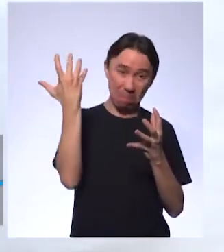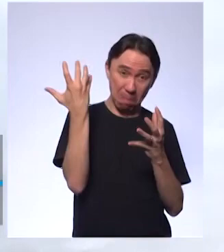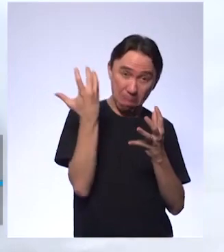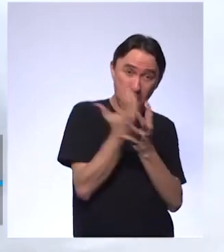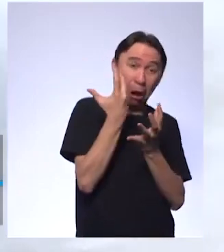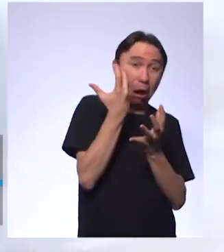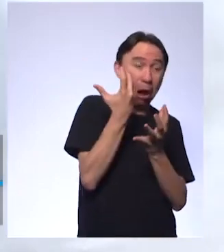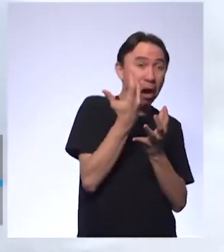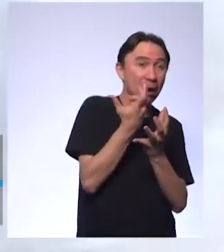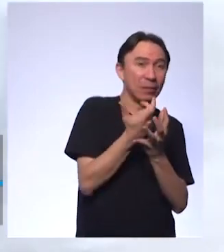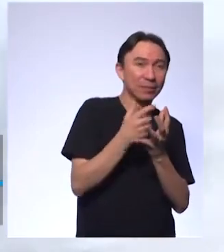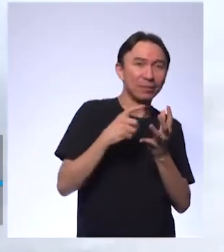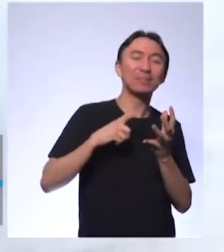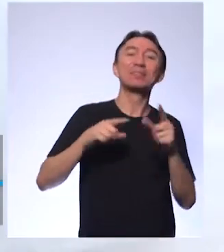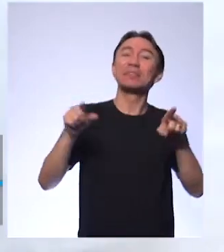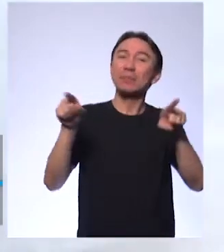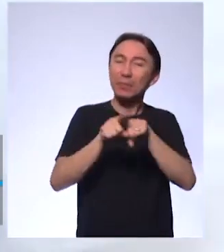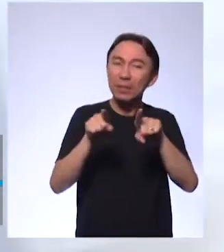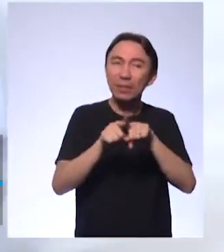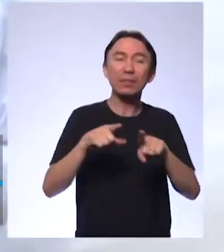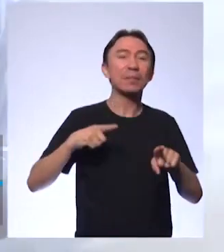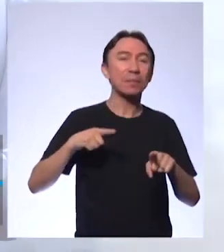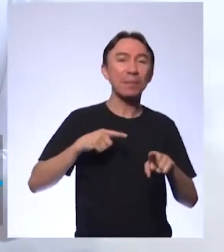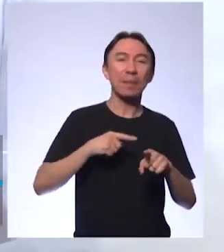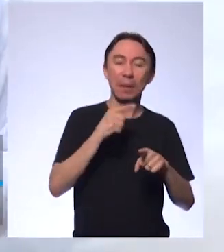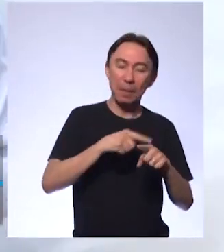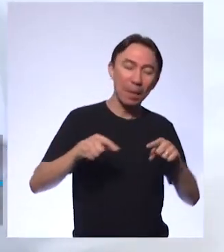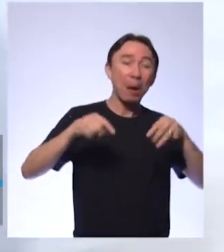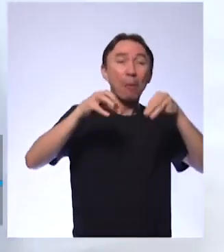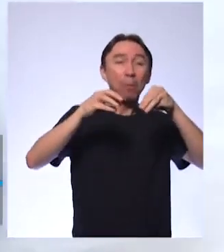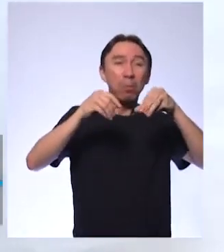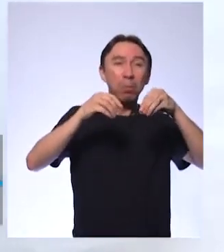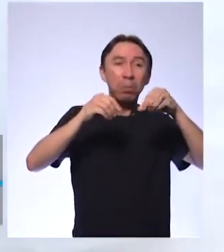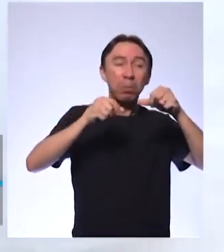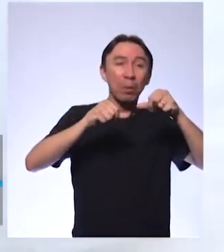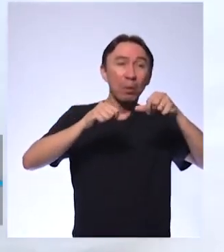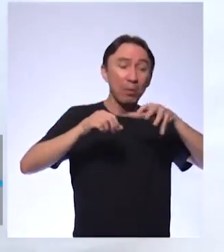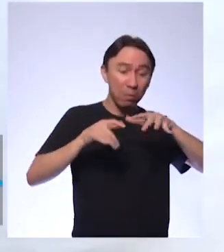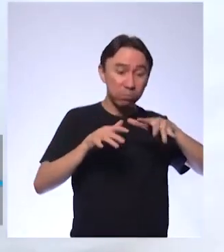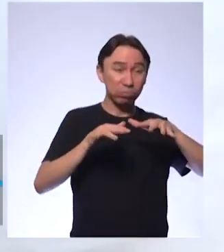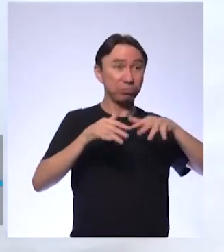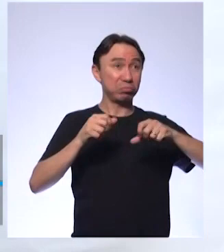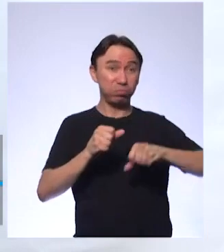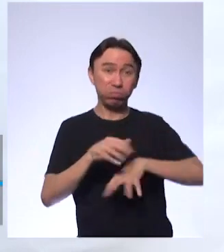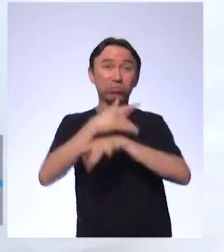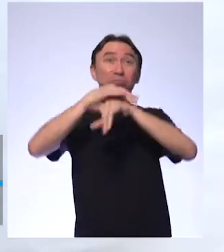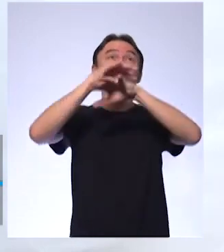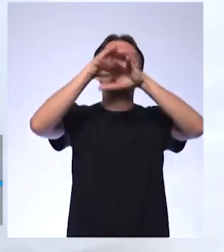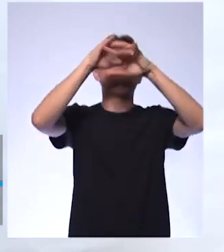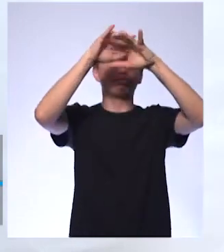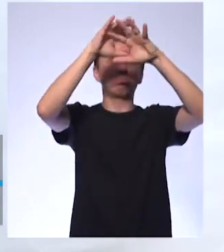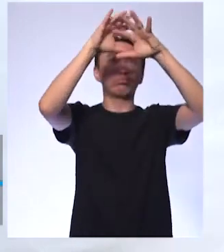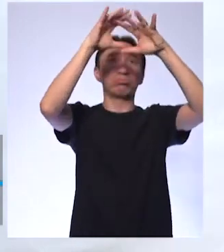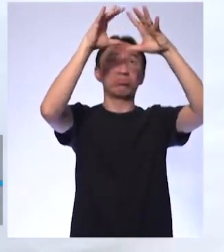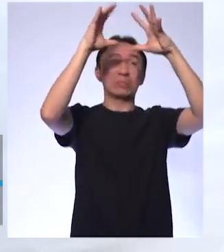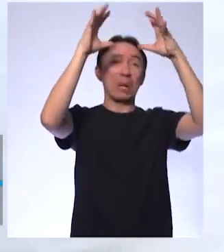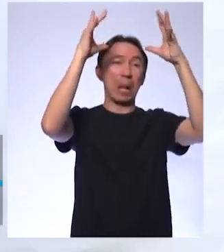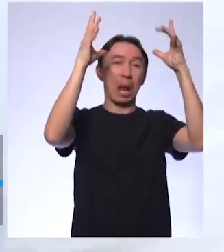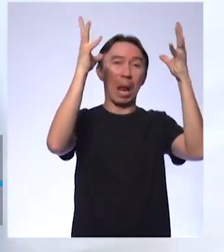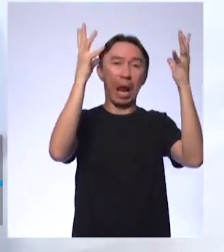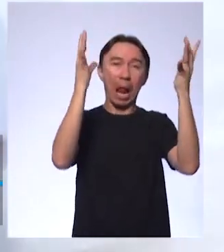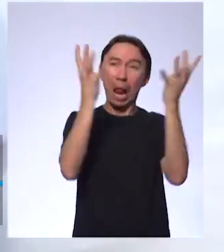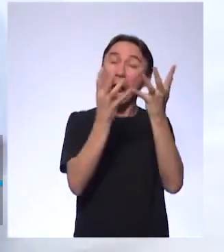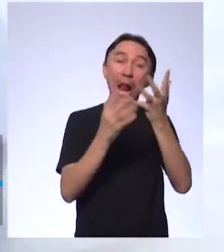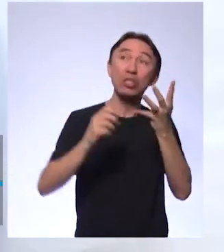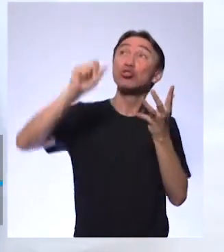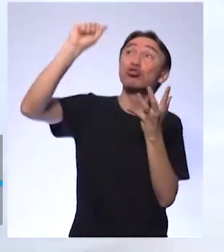ela levanta uma poeira que cobre a luz solar por centenas de anos. Agora eu vou contar uma